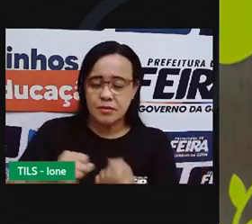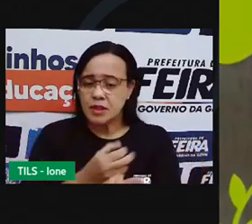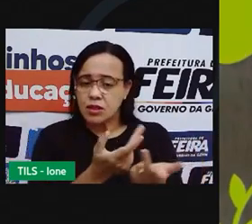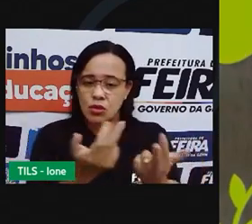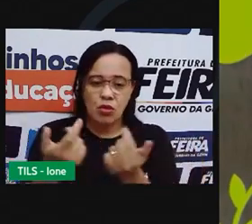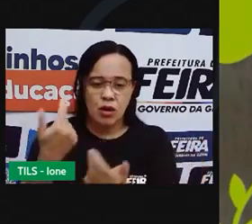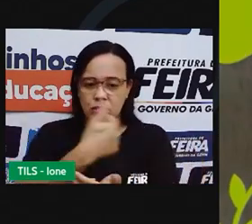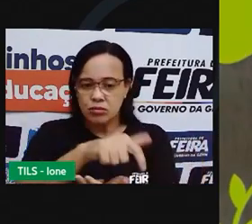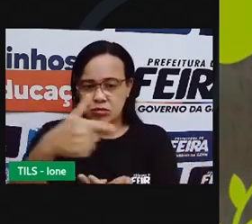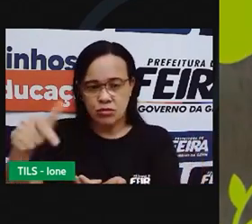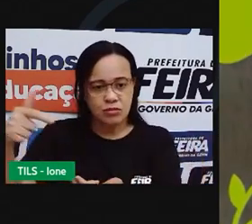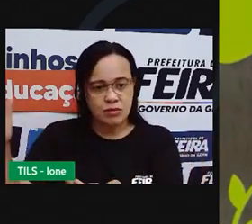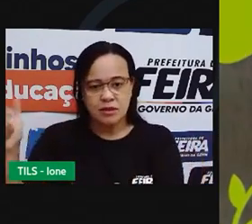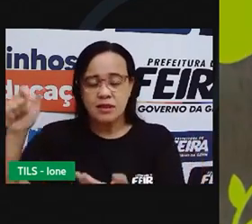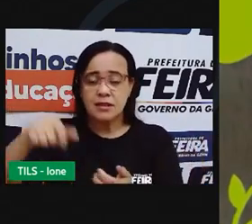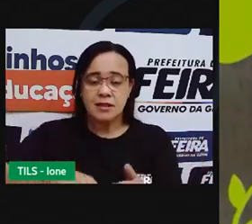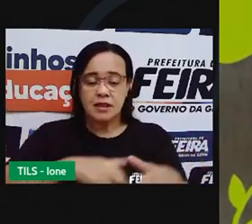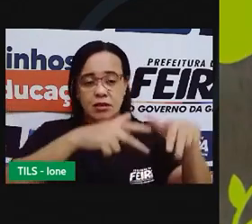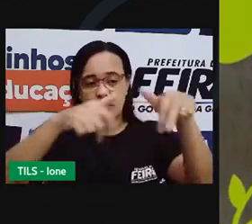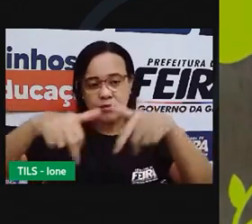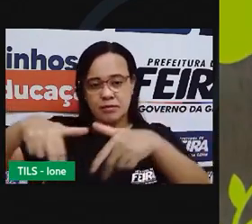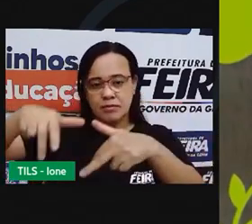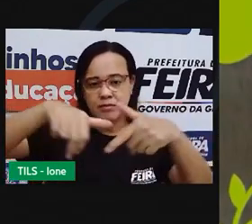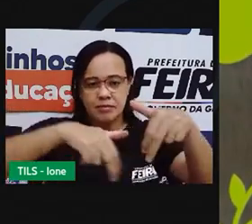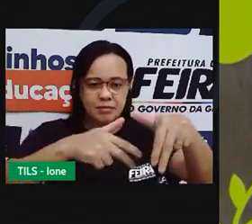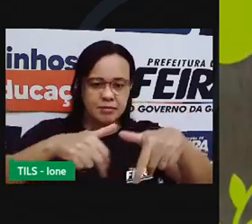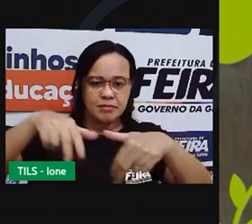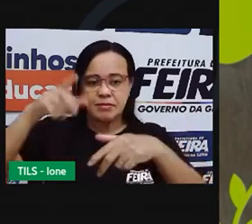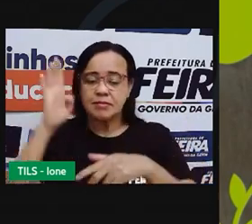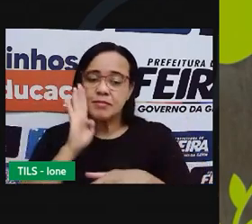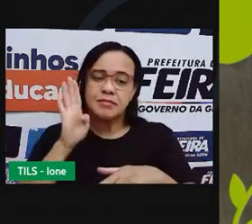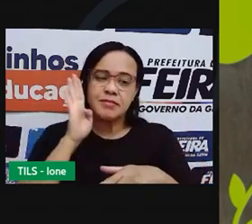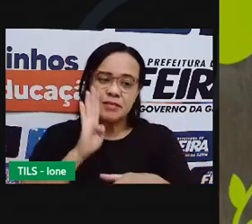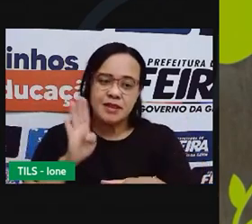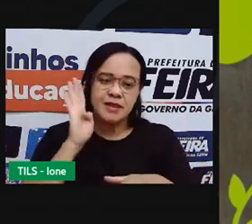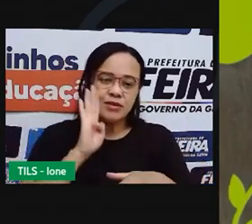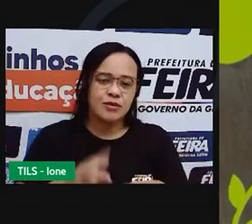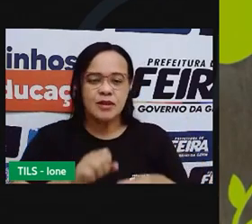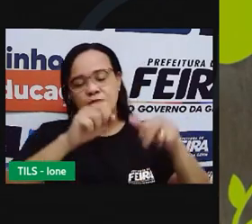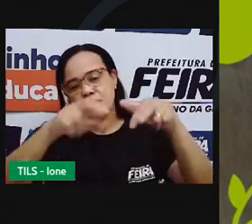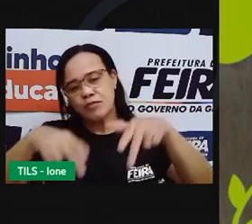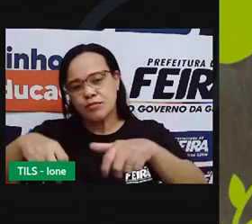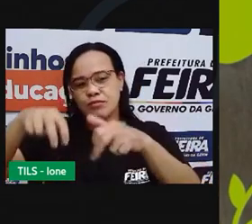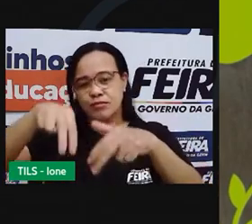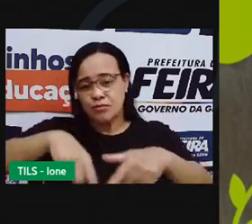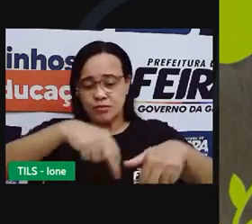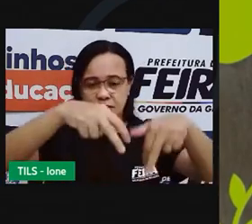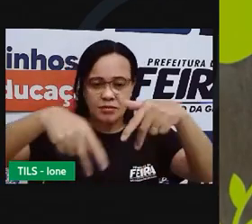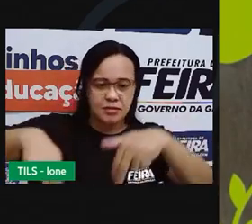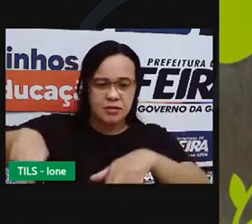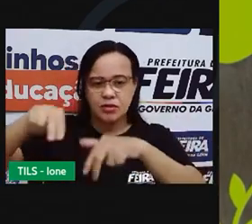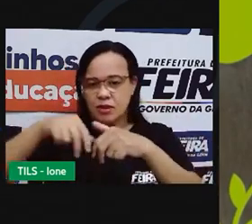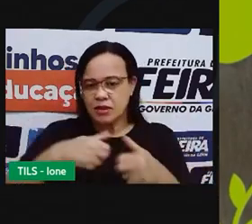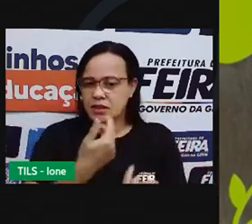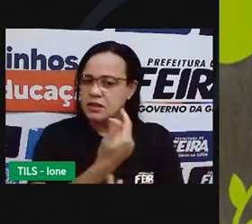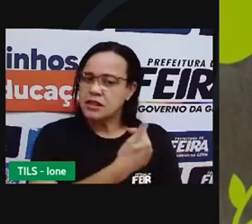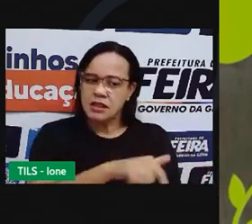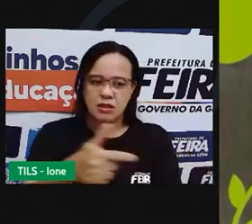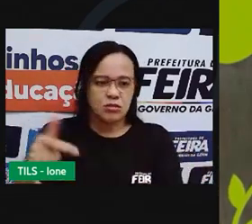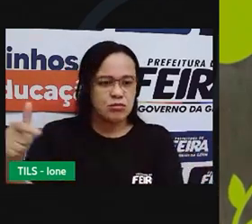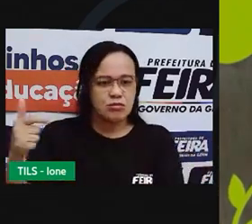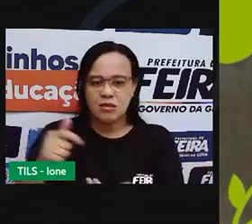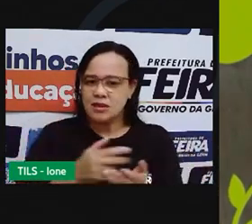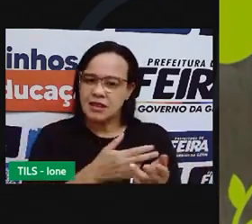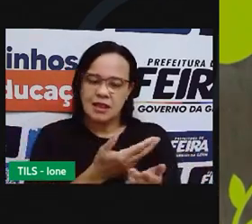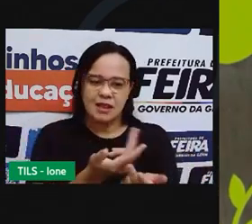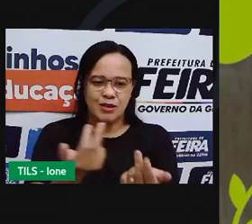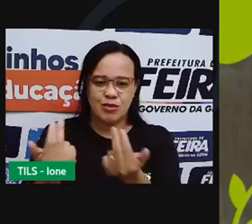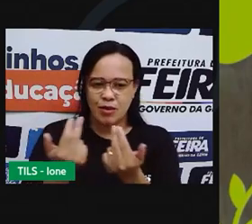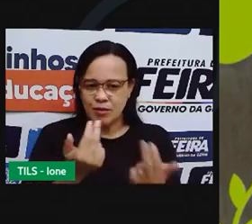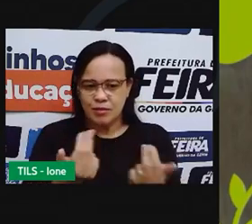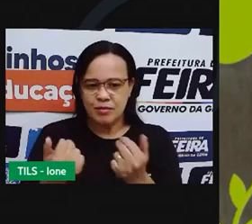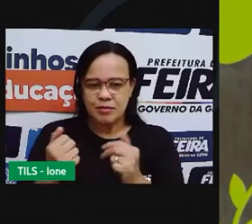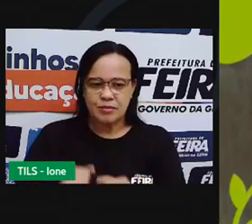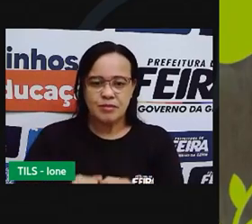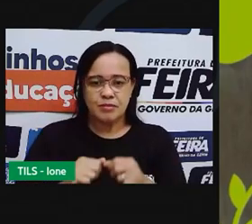sem